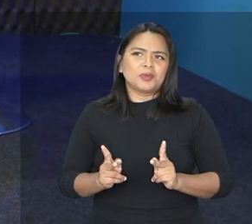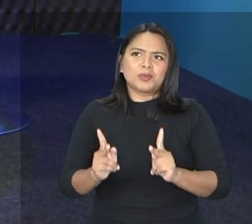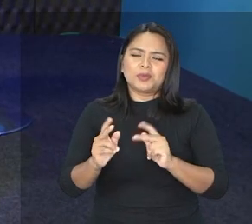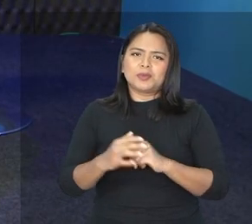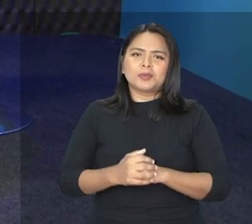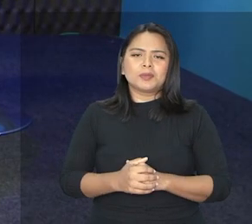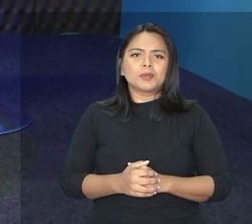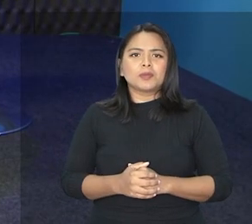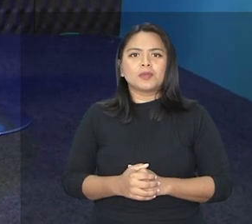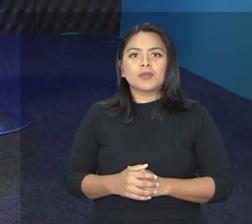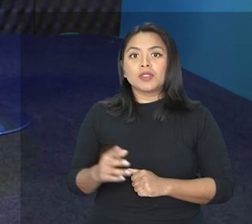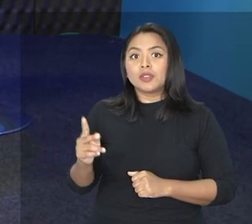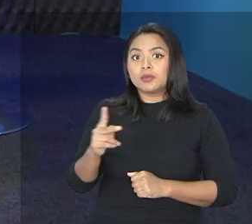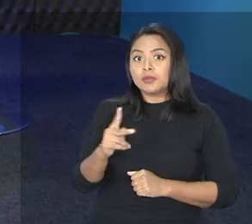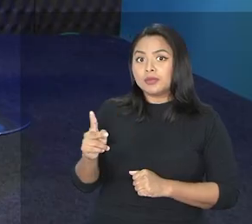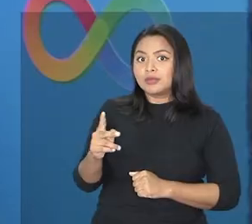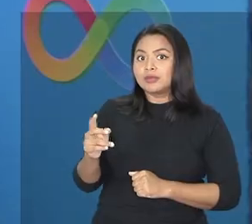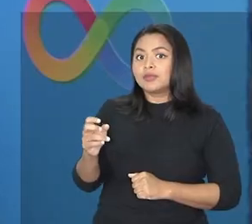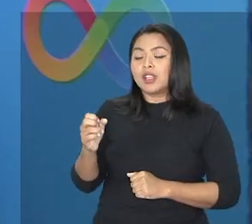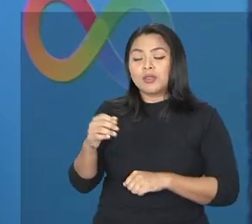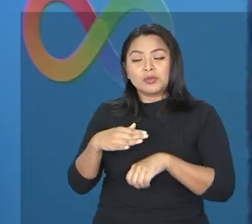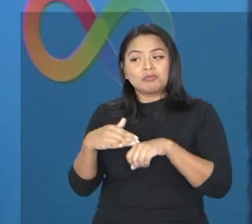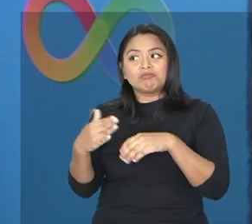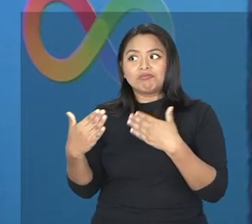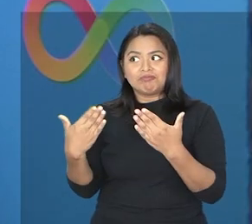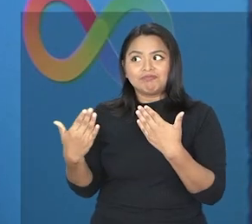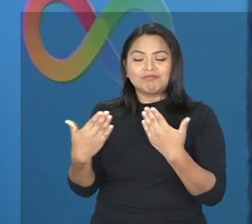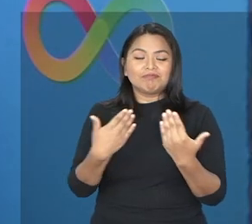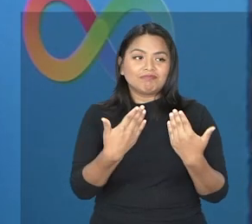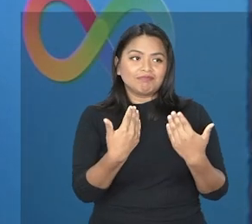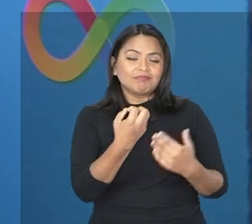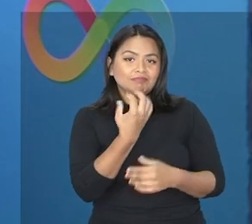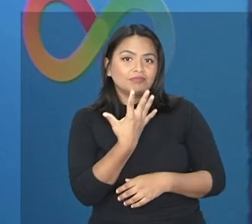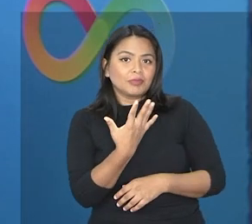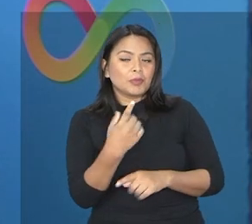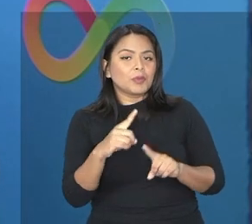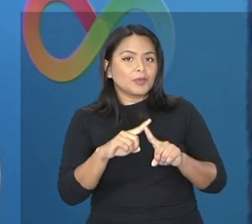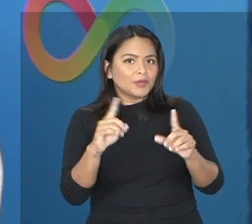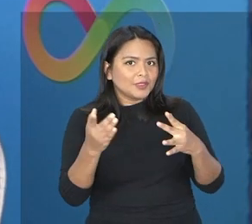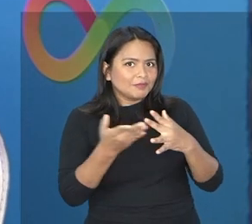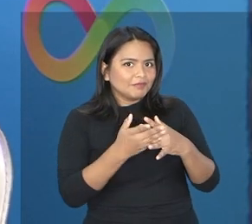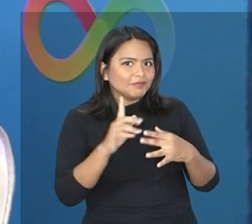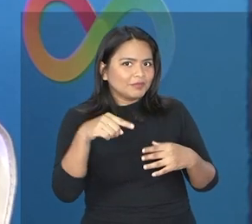absolutamente. Certo, professor, conversa está muito interessante, mas a gente vai a um breve intervalo e voltamos já.